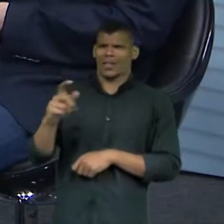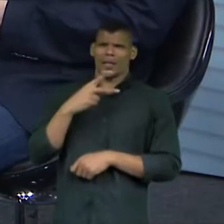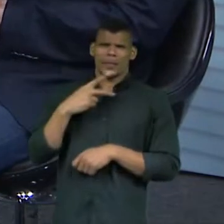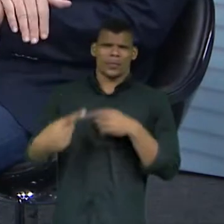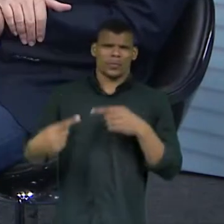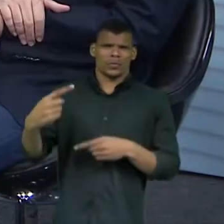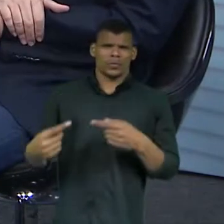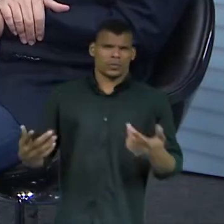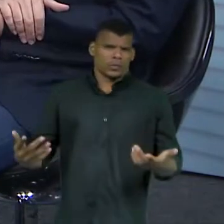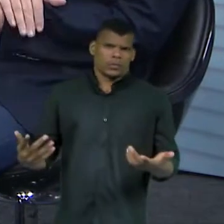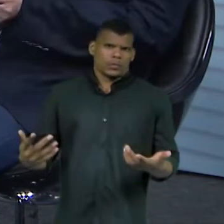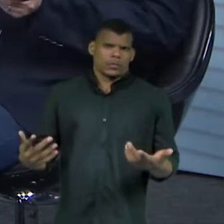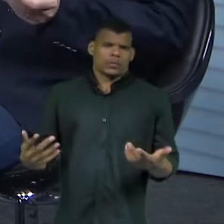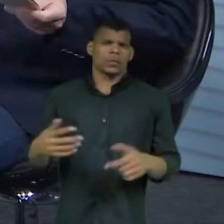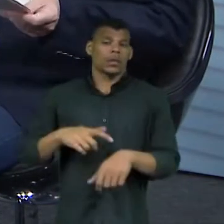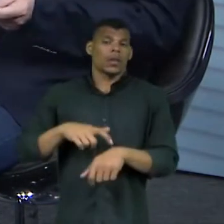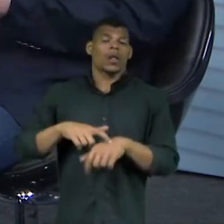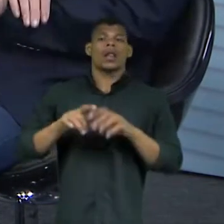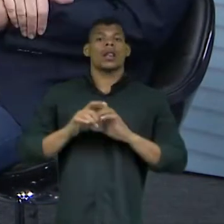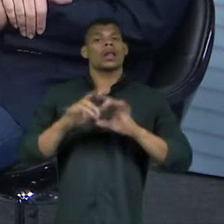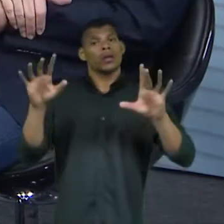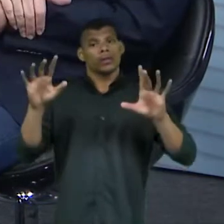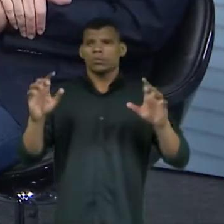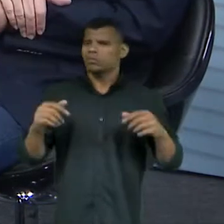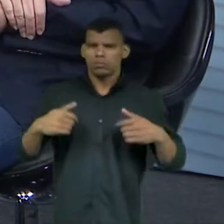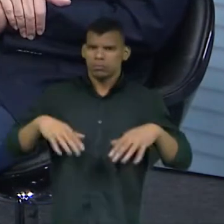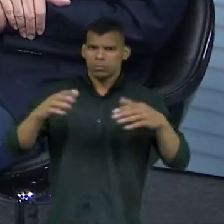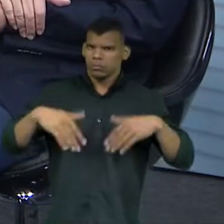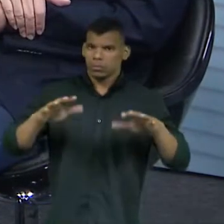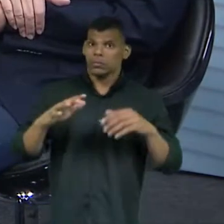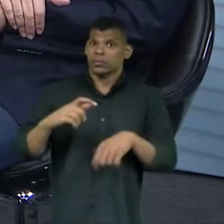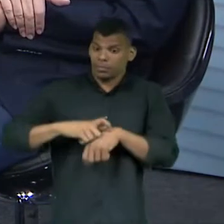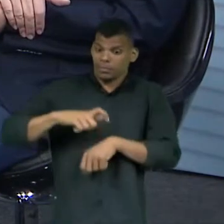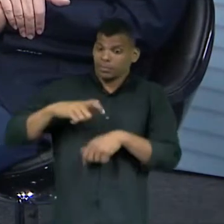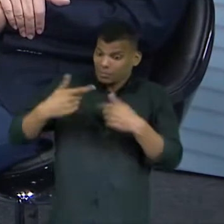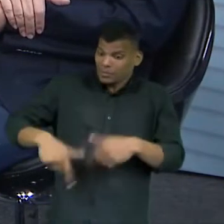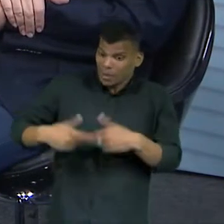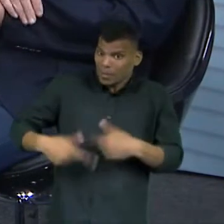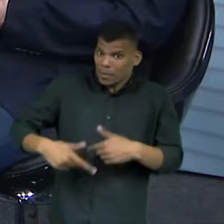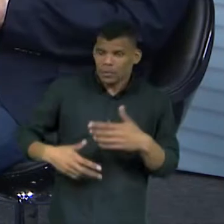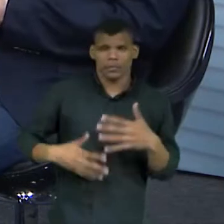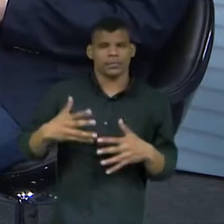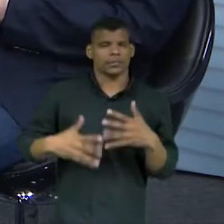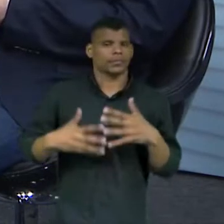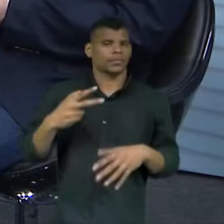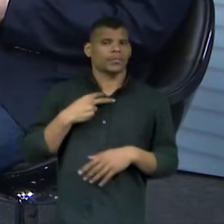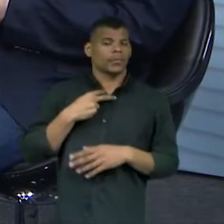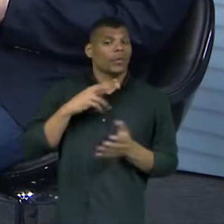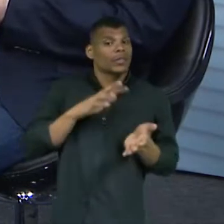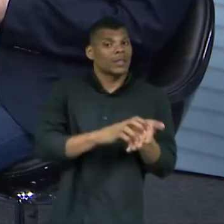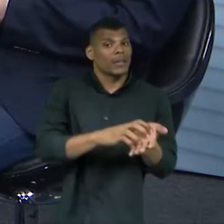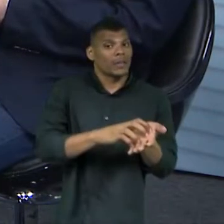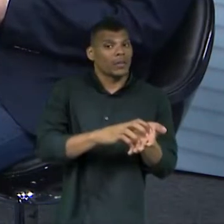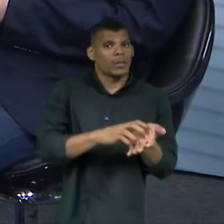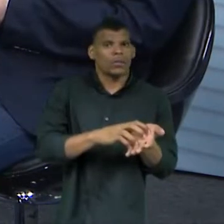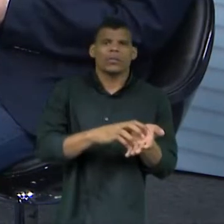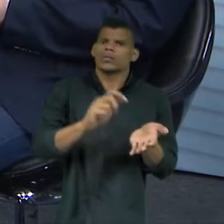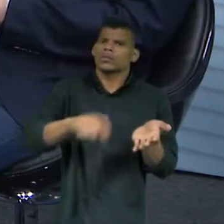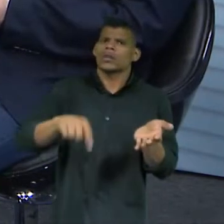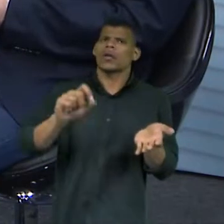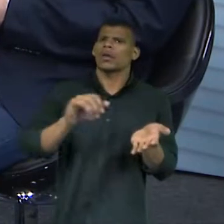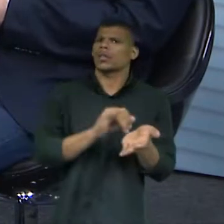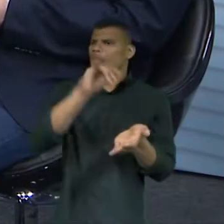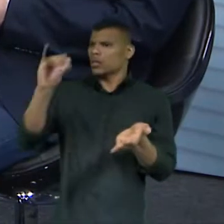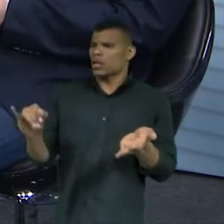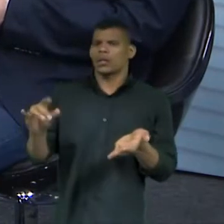depois. Manifeste seu pensamento no horário livre depois do expediente, isso para o agente público. Porque você pode ser denunciado, não é? Porque tem